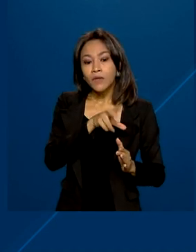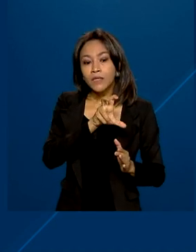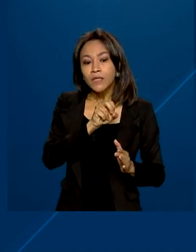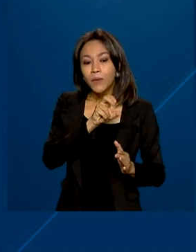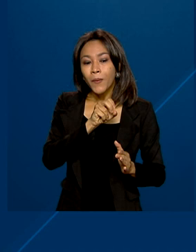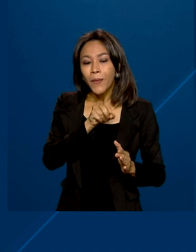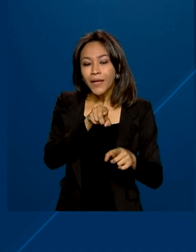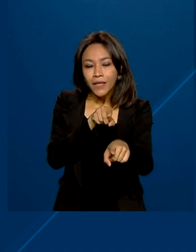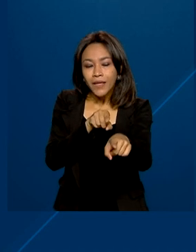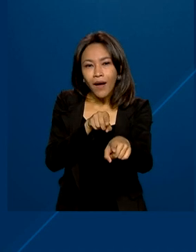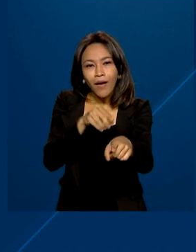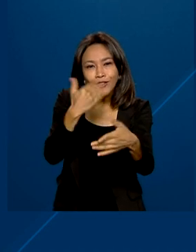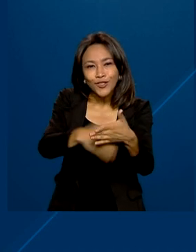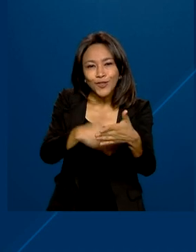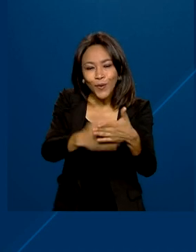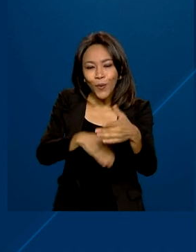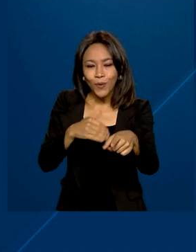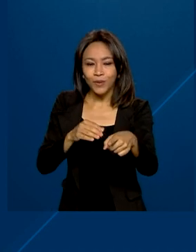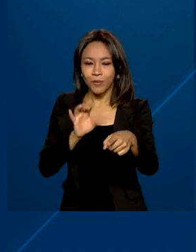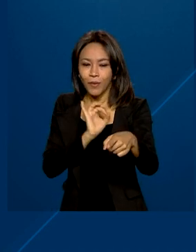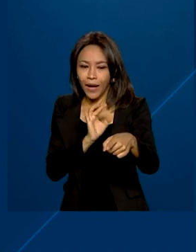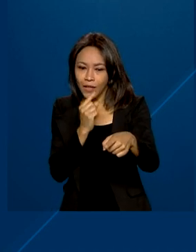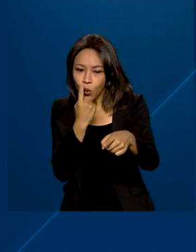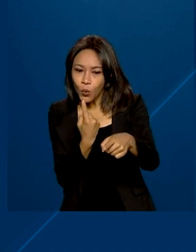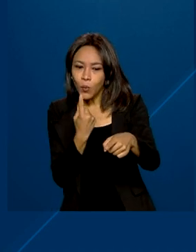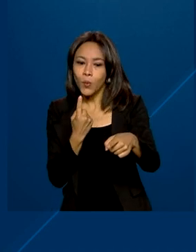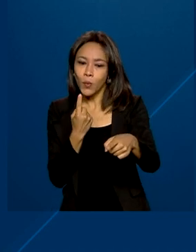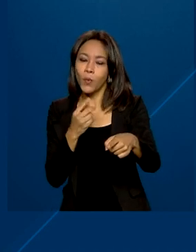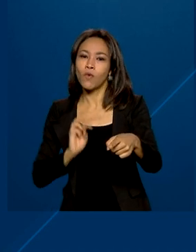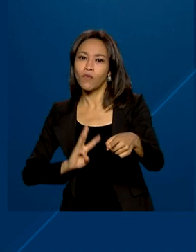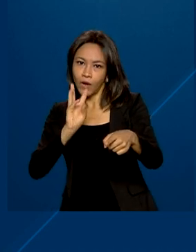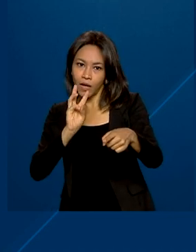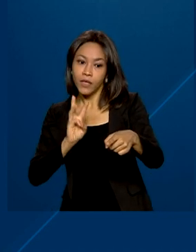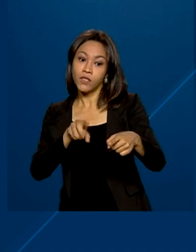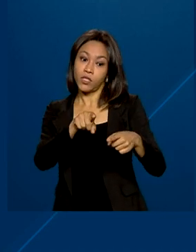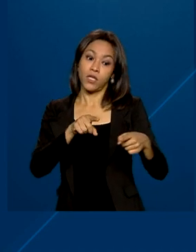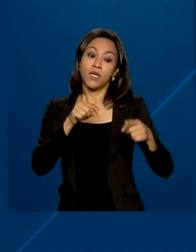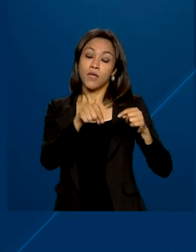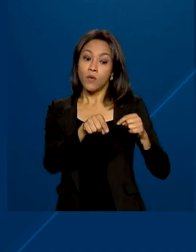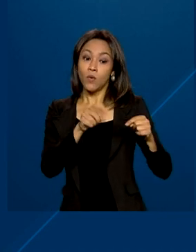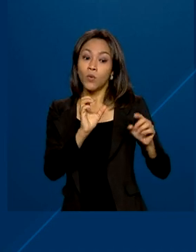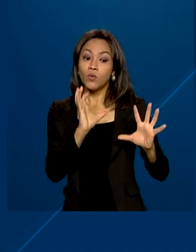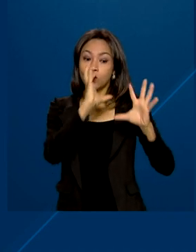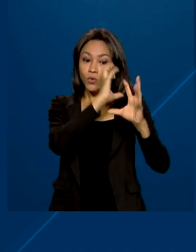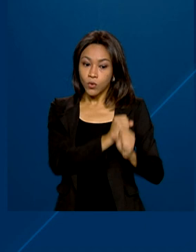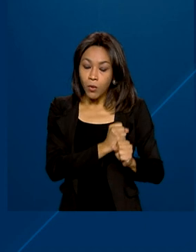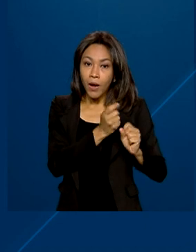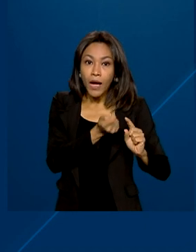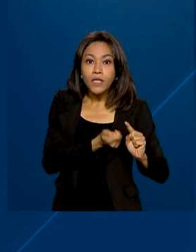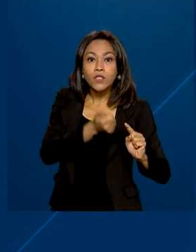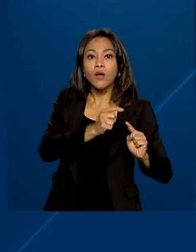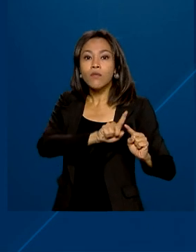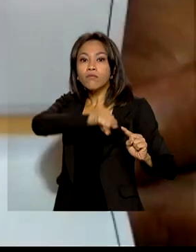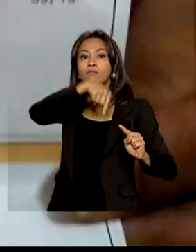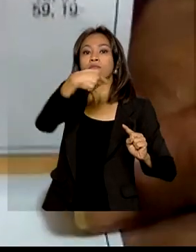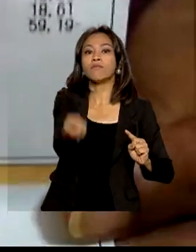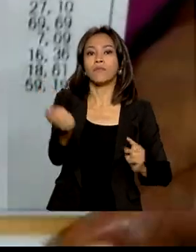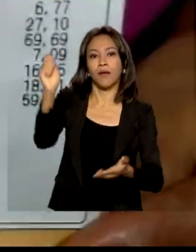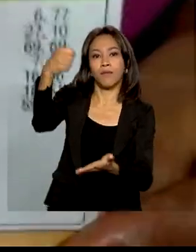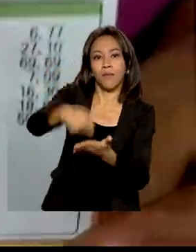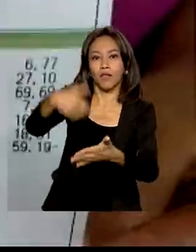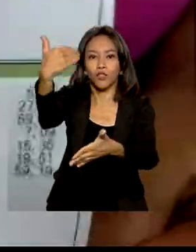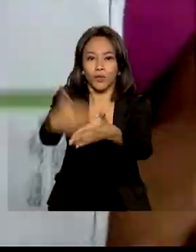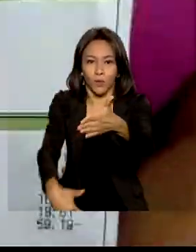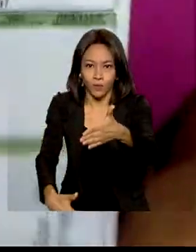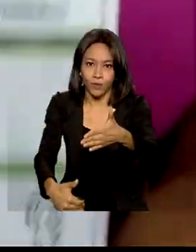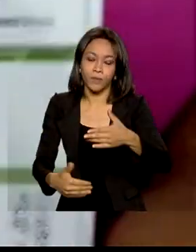economizado. Se o valor superar o da própria fatura, o saldo será jogado para as contas seguintes. Para